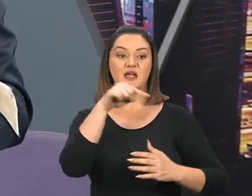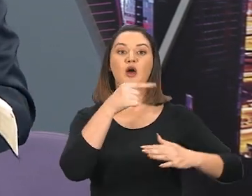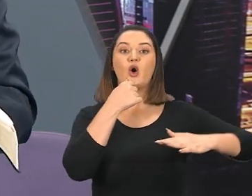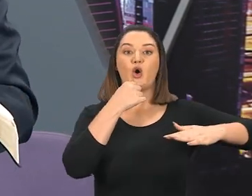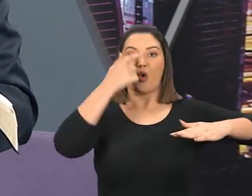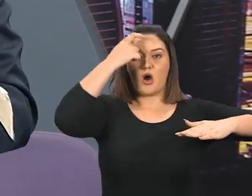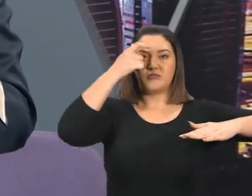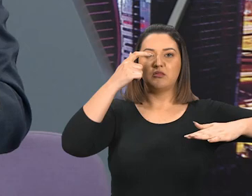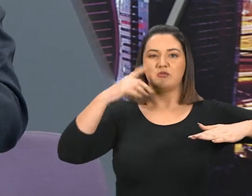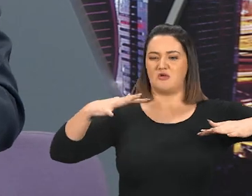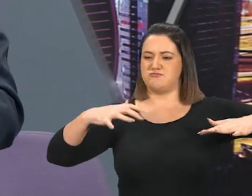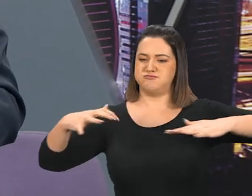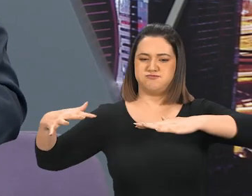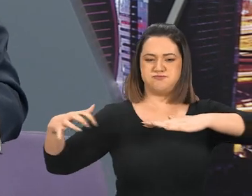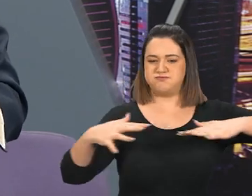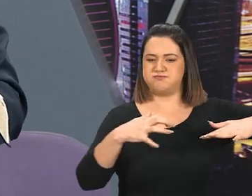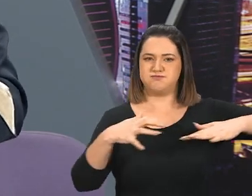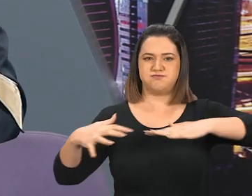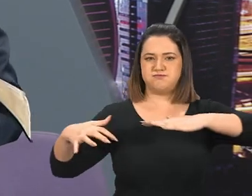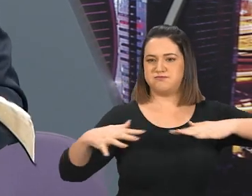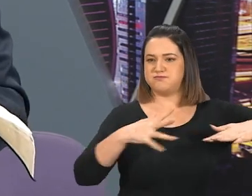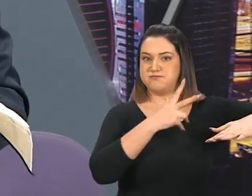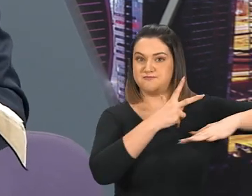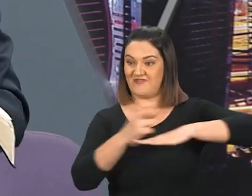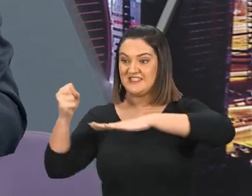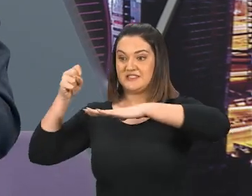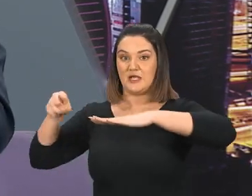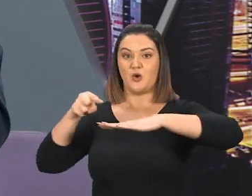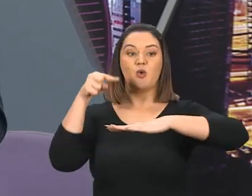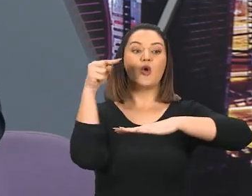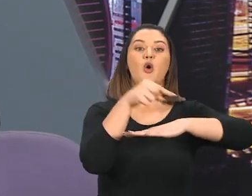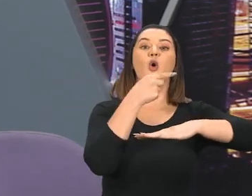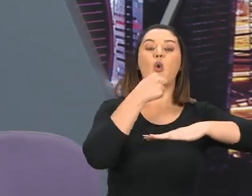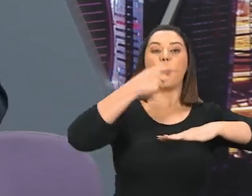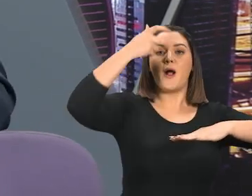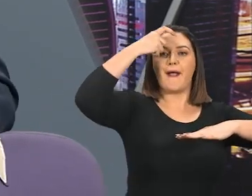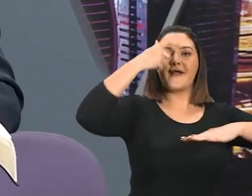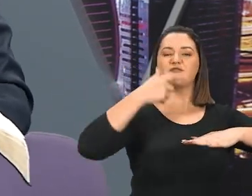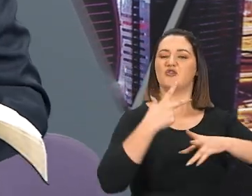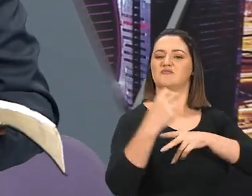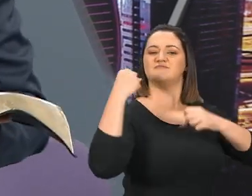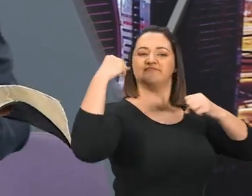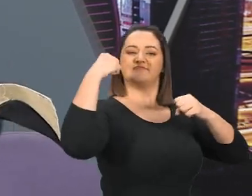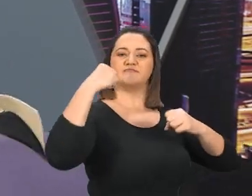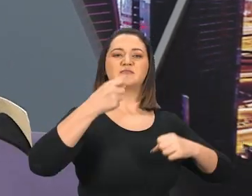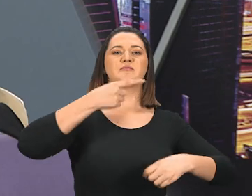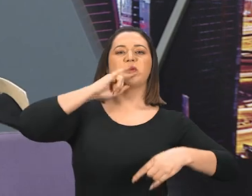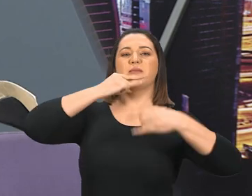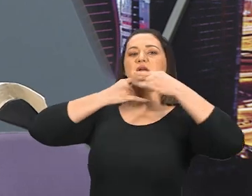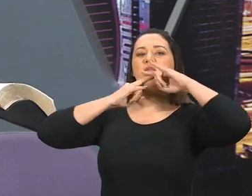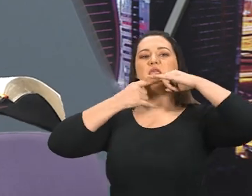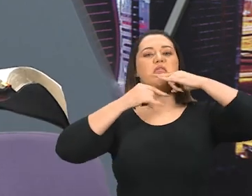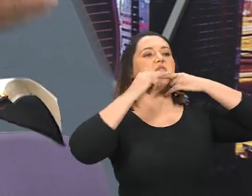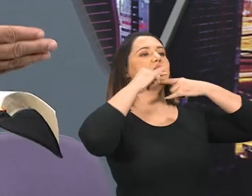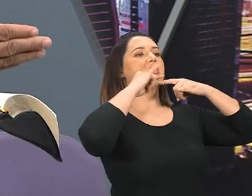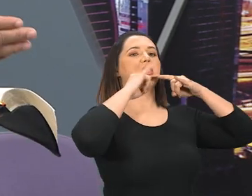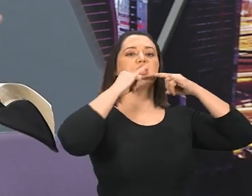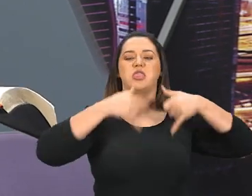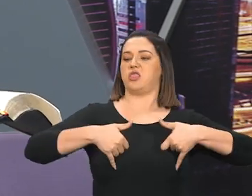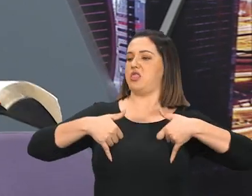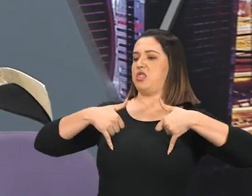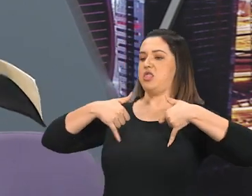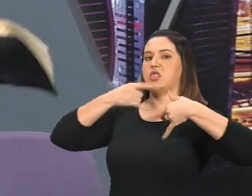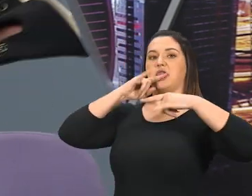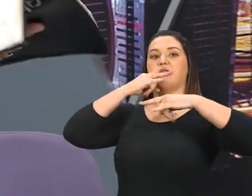Ele venceu a guerra, Ele venceu a batalha, Alexandre o Grande, Foi comemorar, E morreu, Por isso que diz a Bíblia, Que o bode, Venceu o